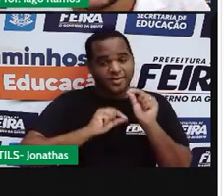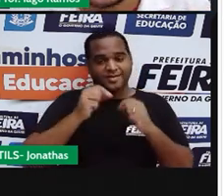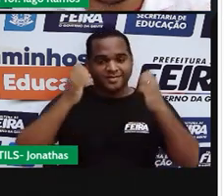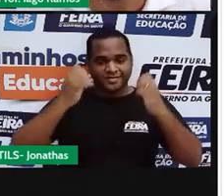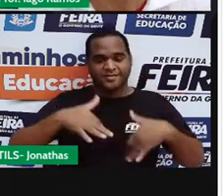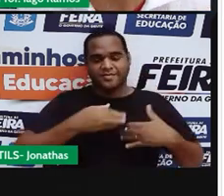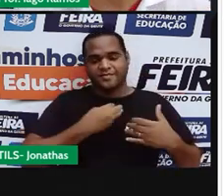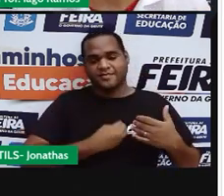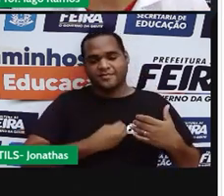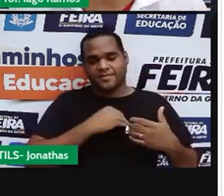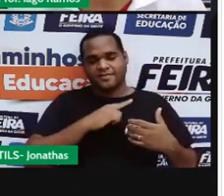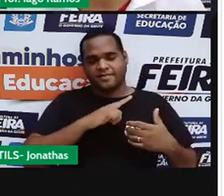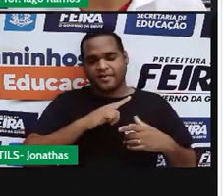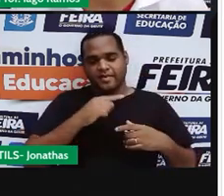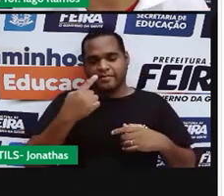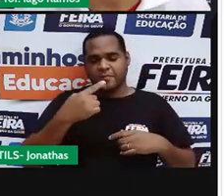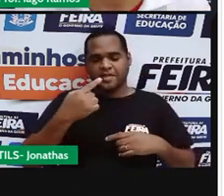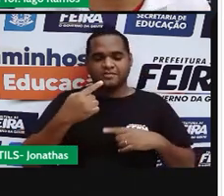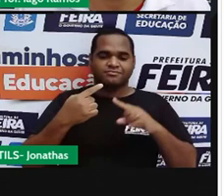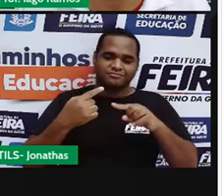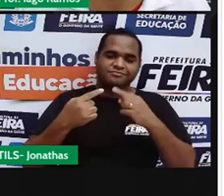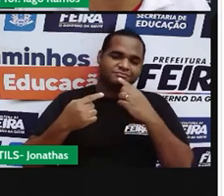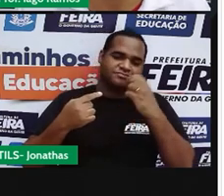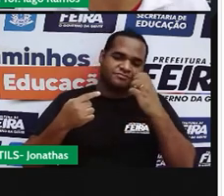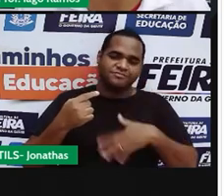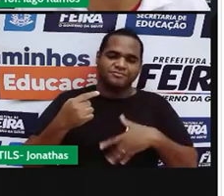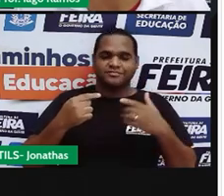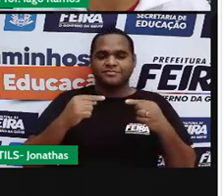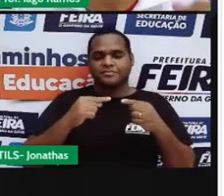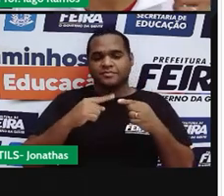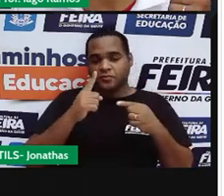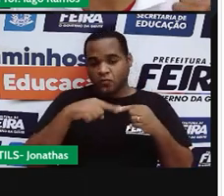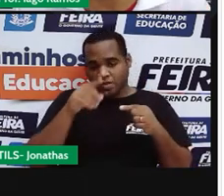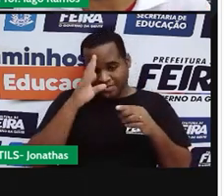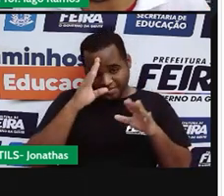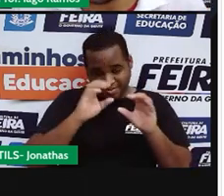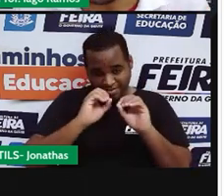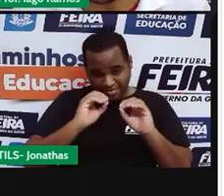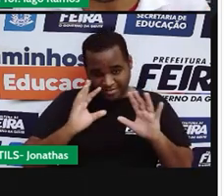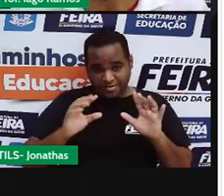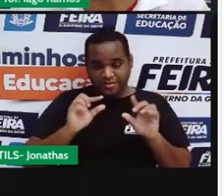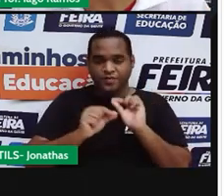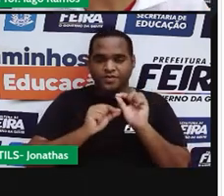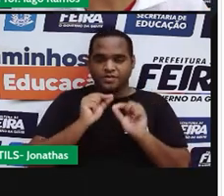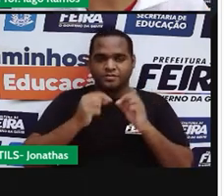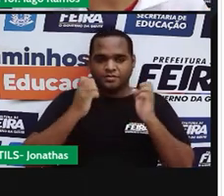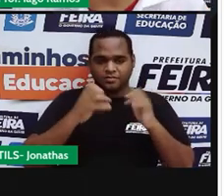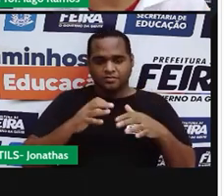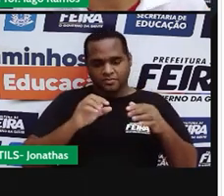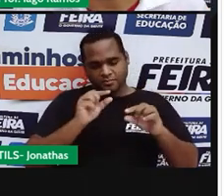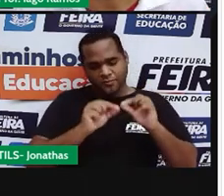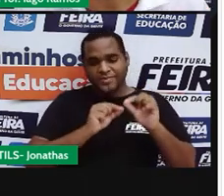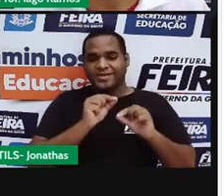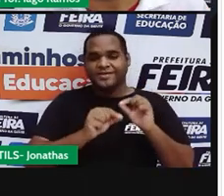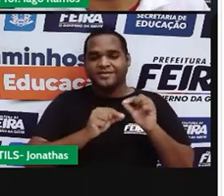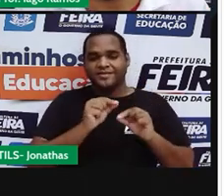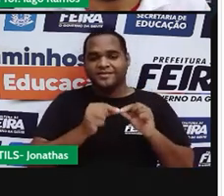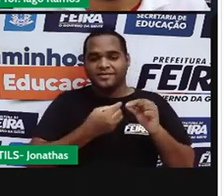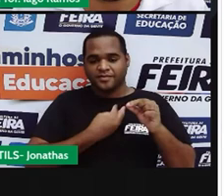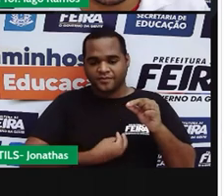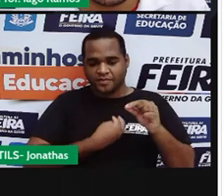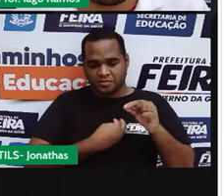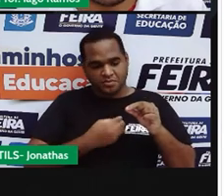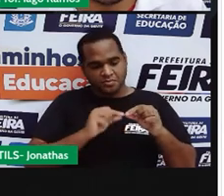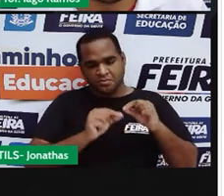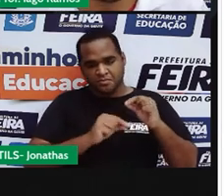só a primeira parte pra gente entender os números racionais é o que eles são e como eles nascem certo